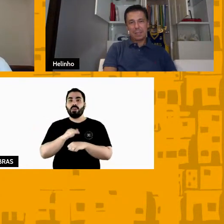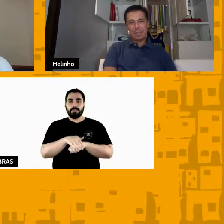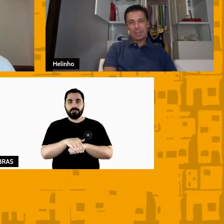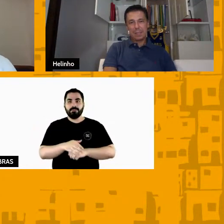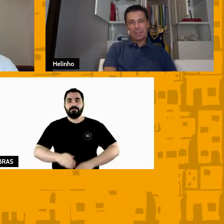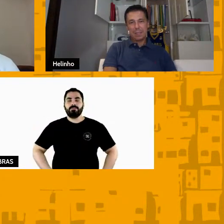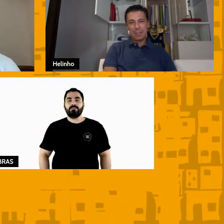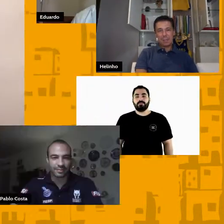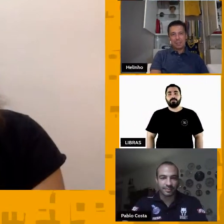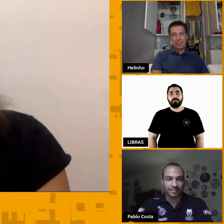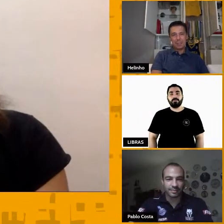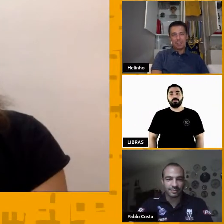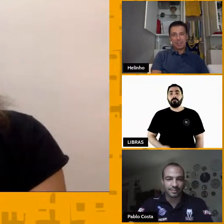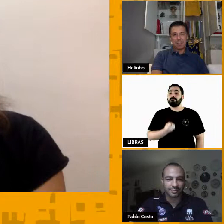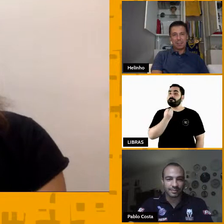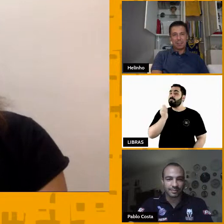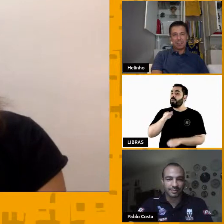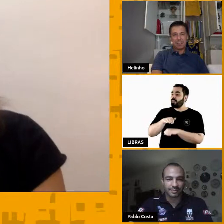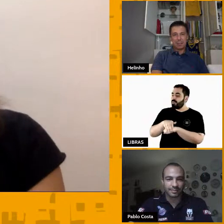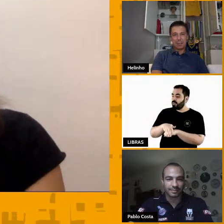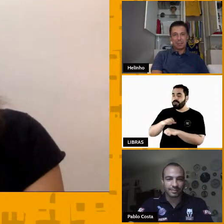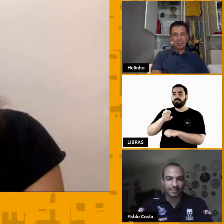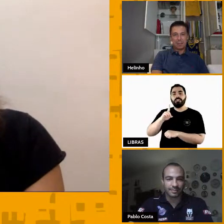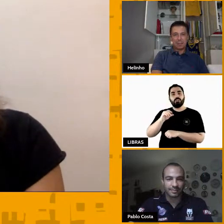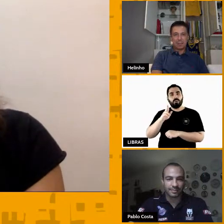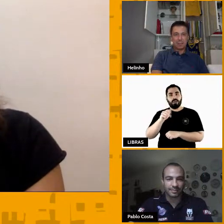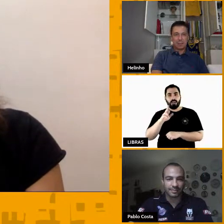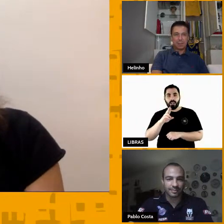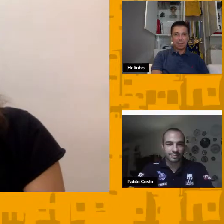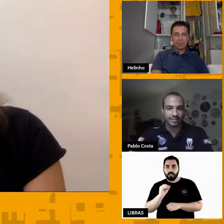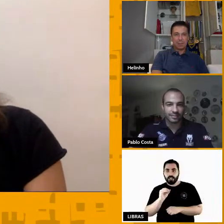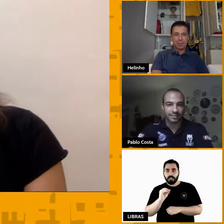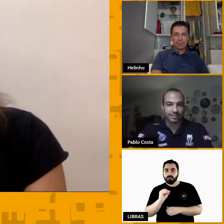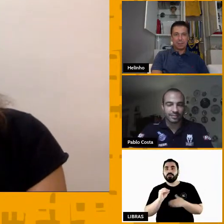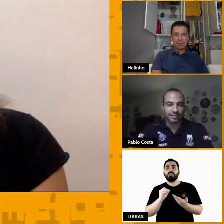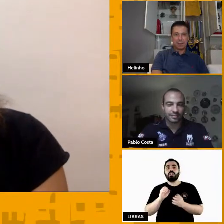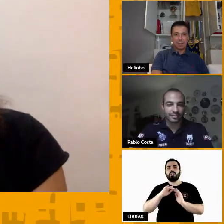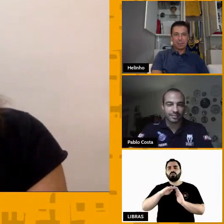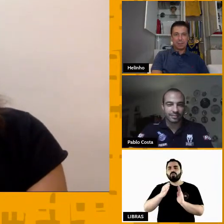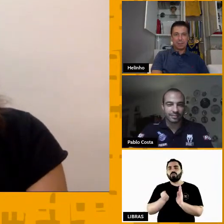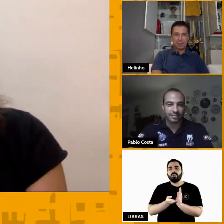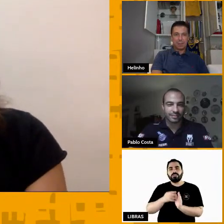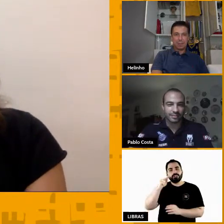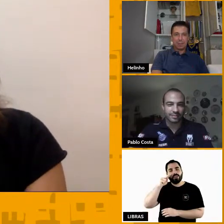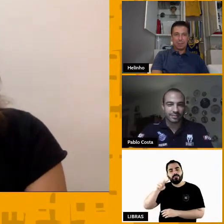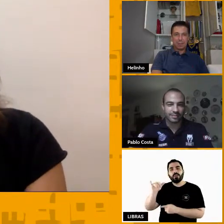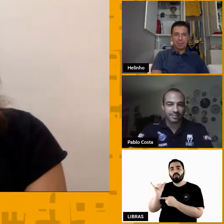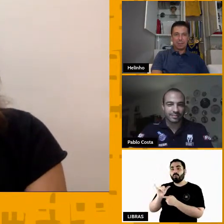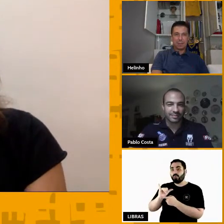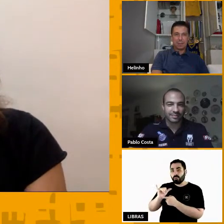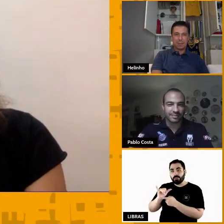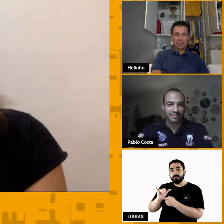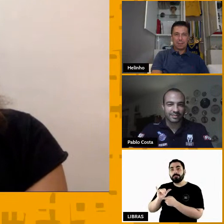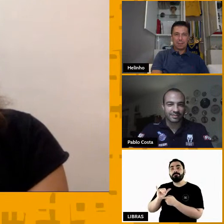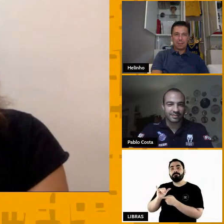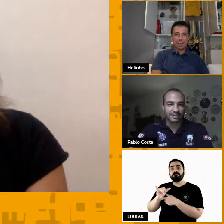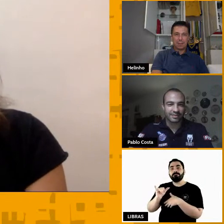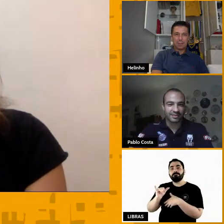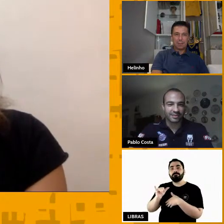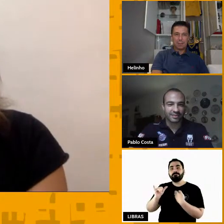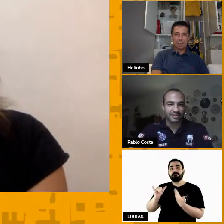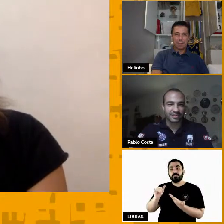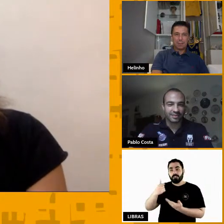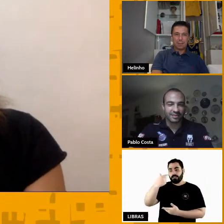Boa noite, Eduardo. Boa noite para todo mundo que está assistindo pelo YouTube. Bom, eu sou